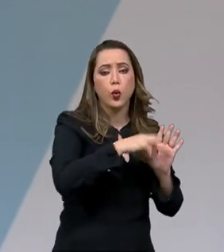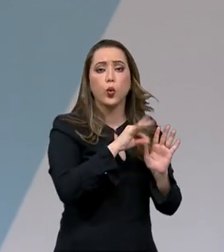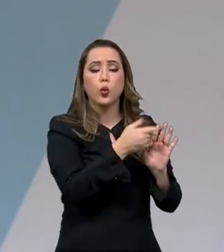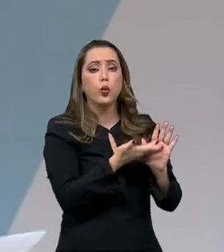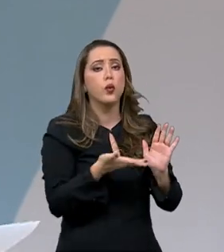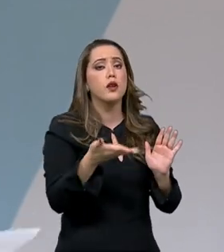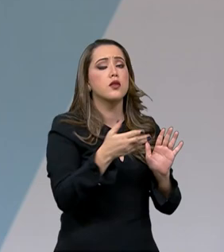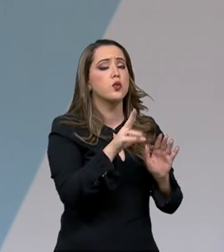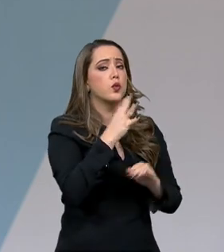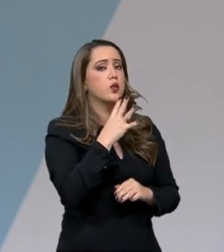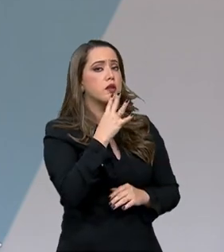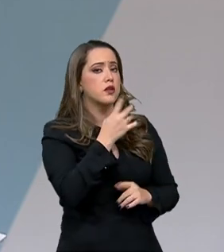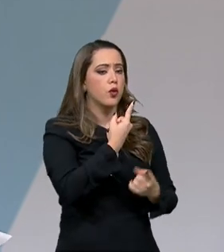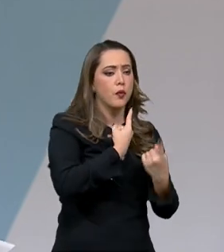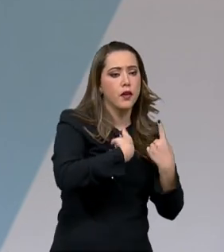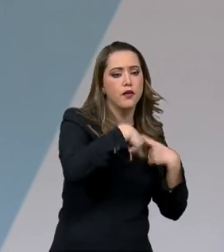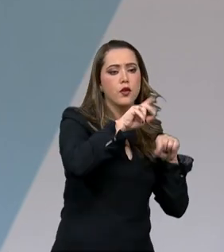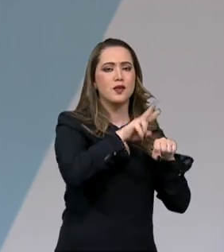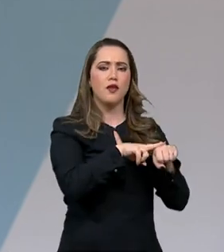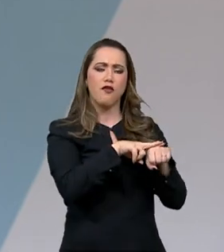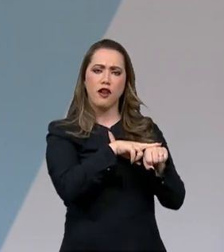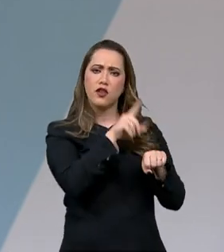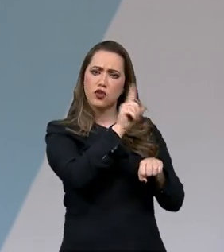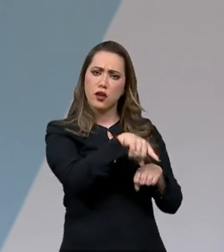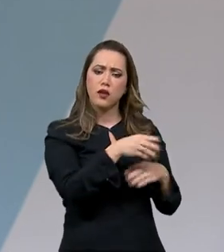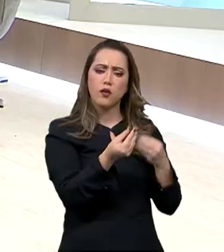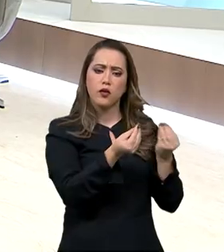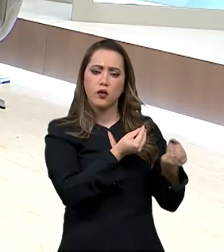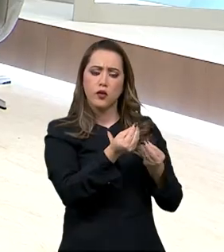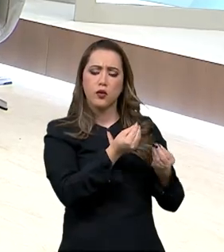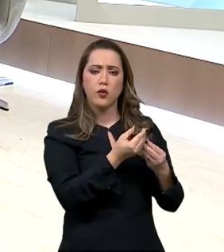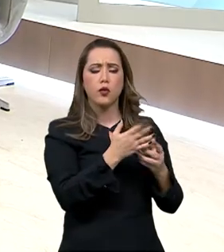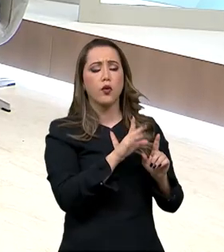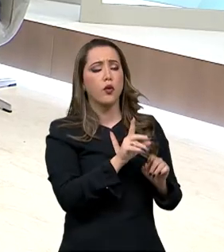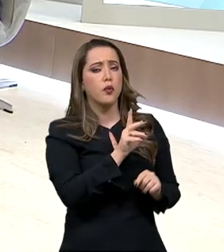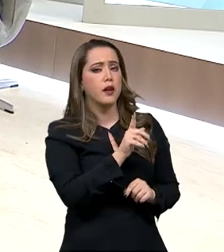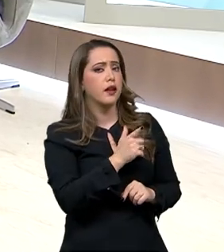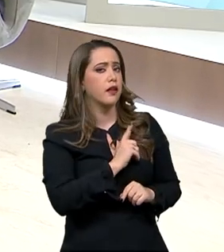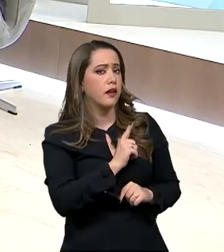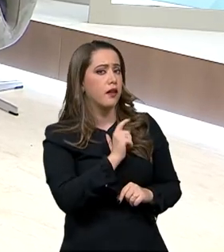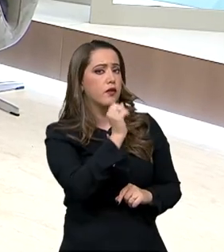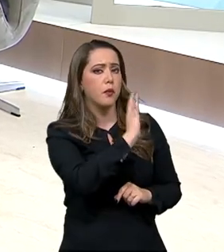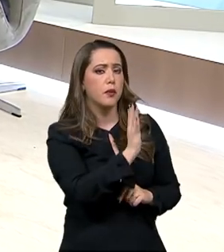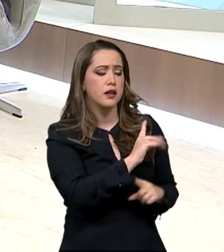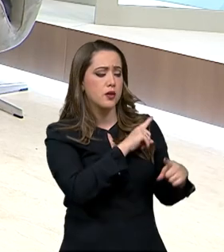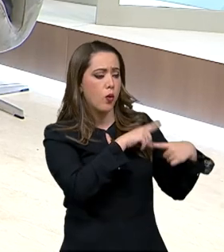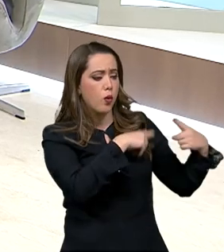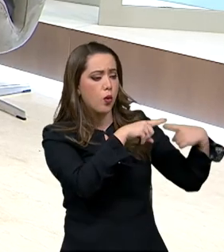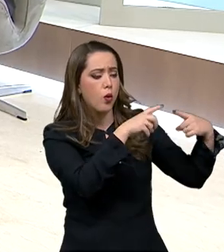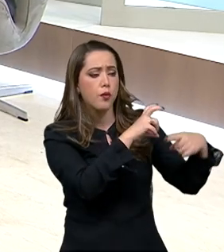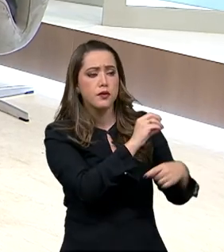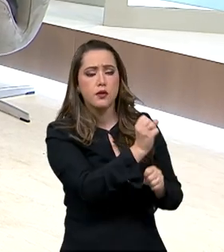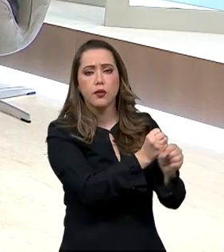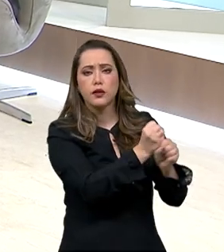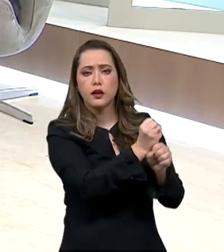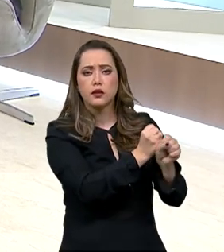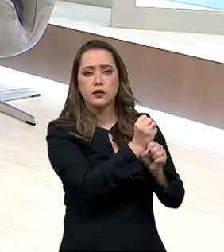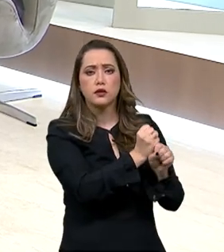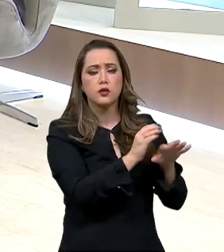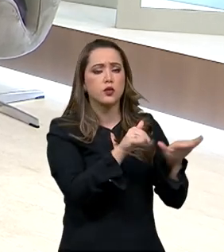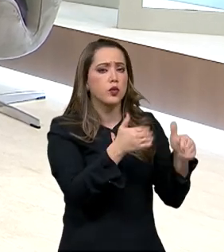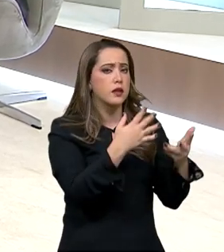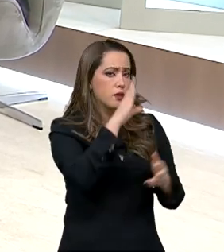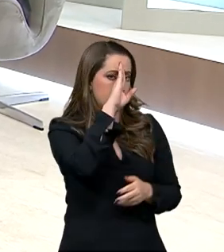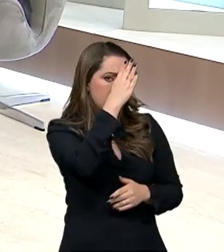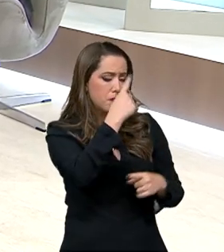ficou conhecido aí como Revolução Verde, não é? E como é que foi, no caso do Brasil, ao longo, então, desses 50 anos, quais foram os